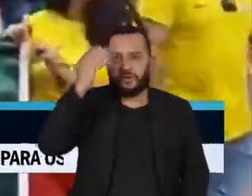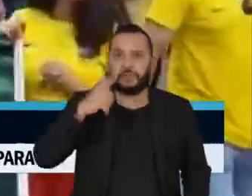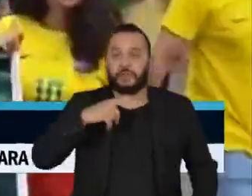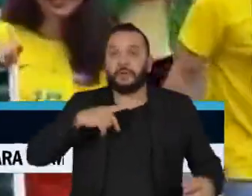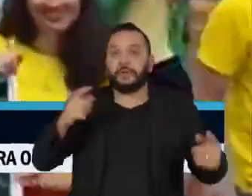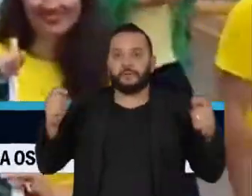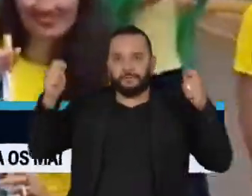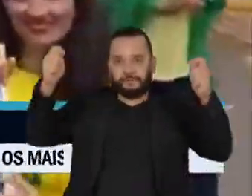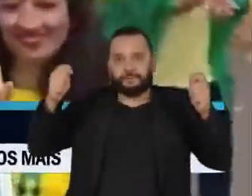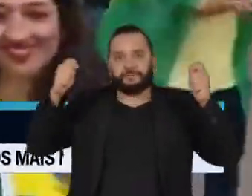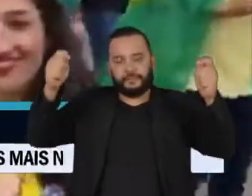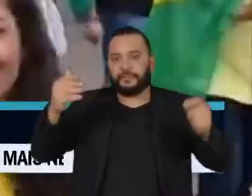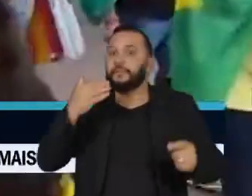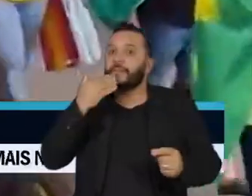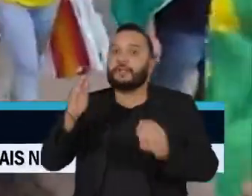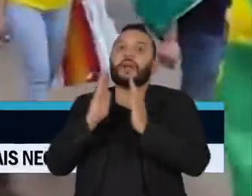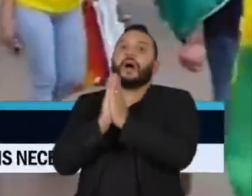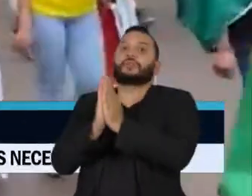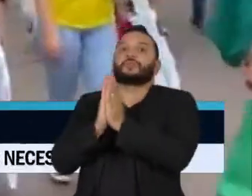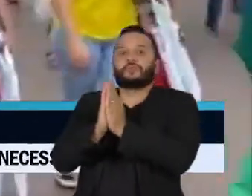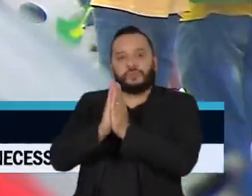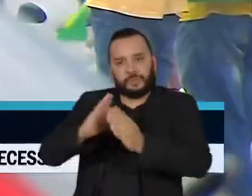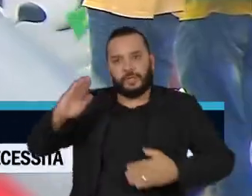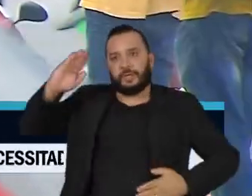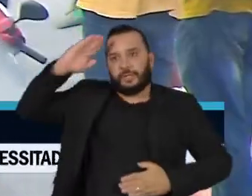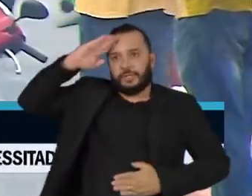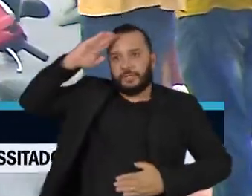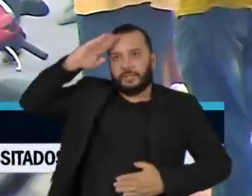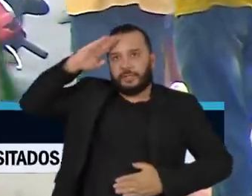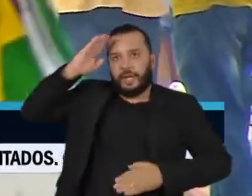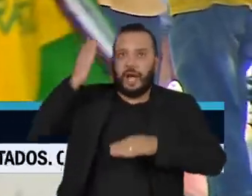faixas em que pedem socorro às Forças Armadas.